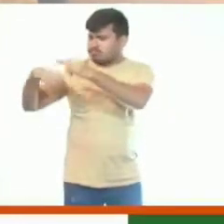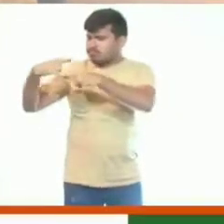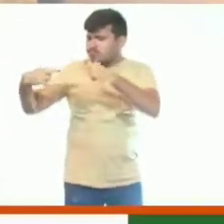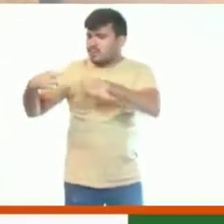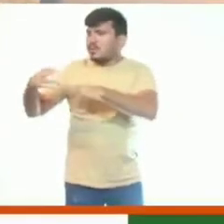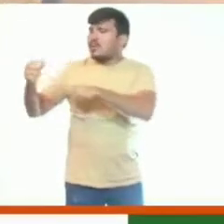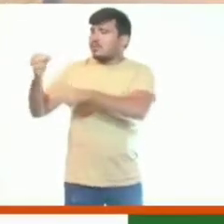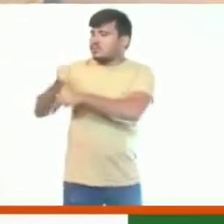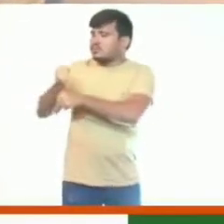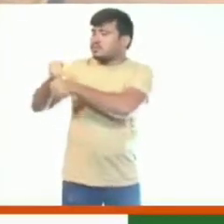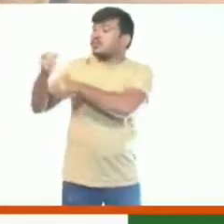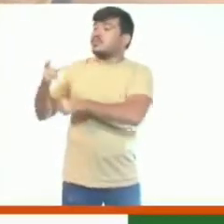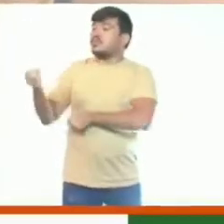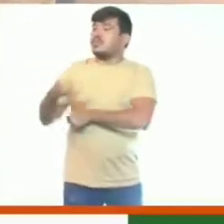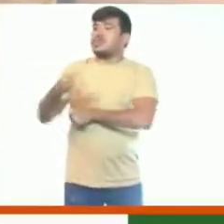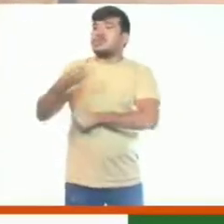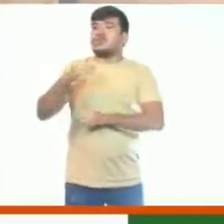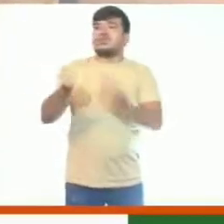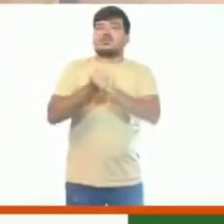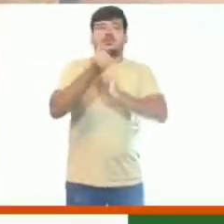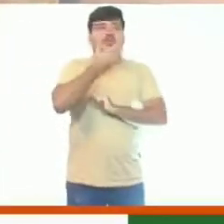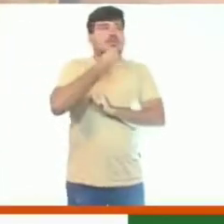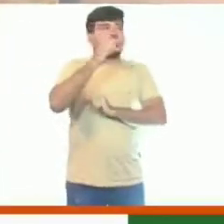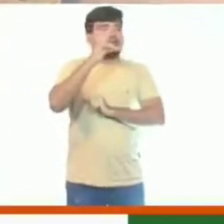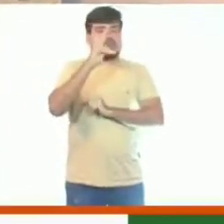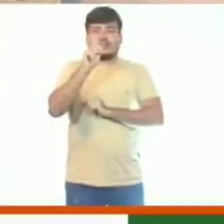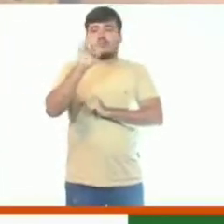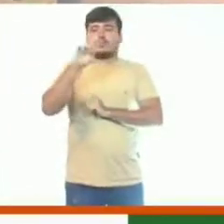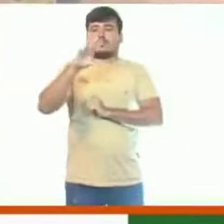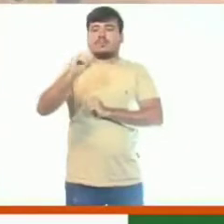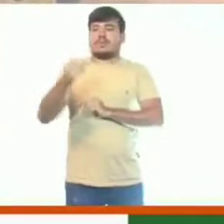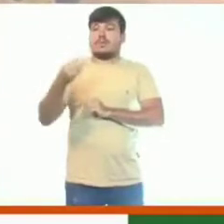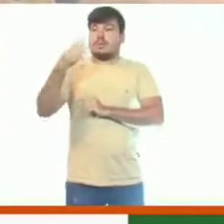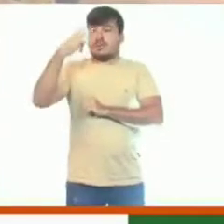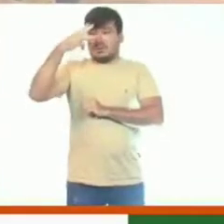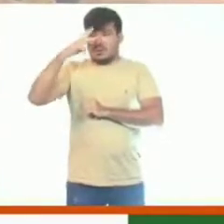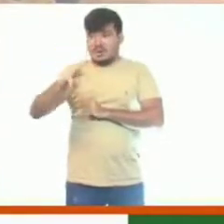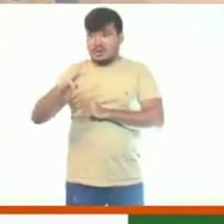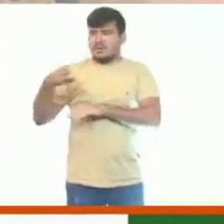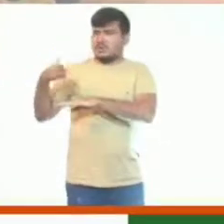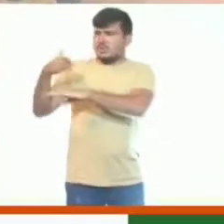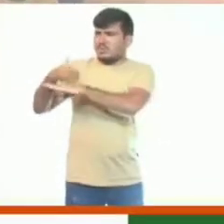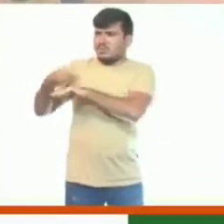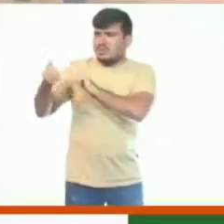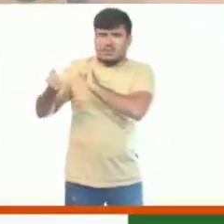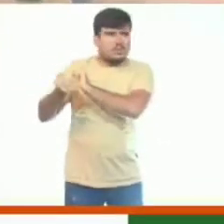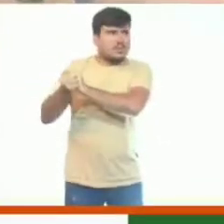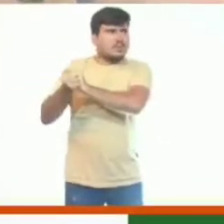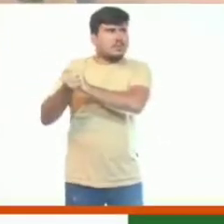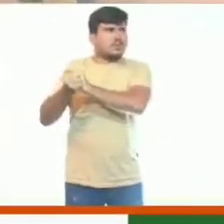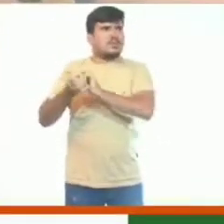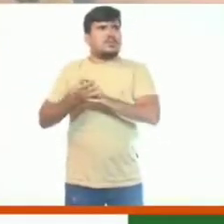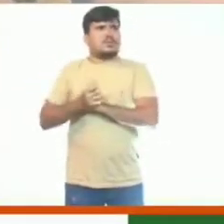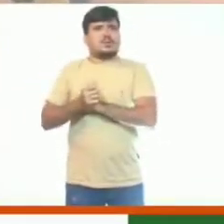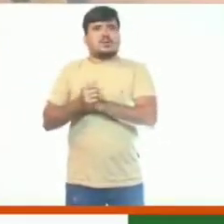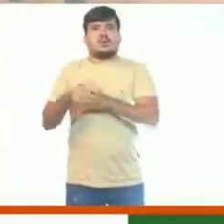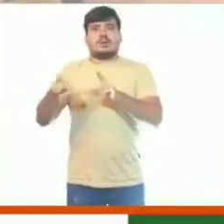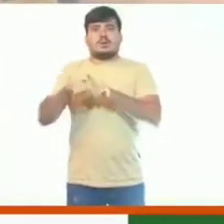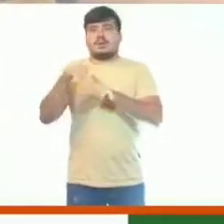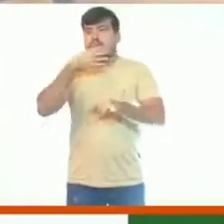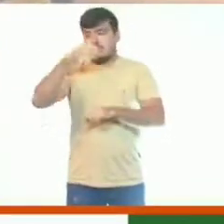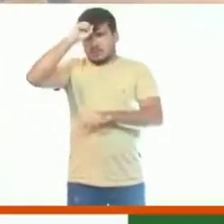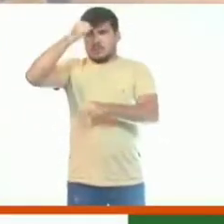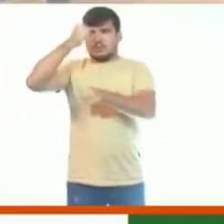com o seu amigo também, nosso amigo Faustino. Passou três dias aqui. Nosso cozinheiro Faustino, nosso chefe.